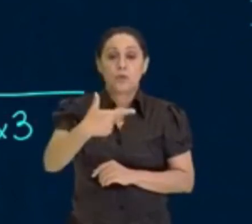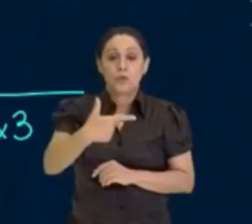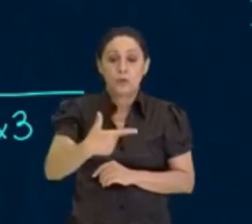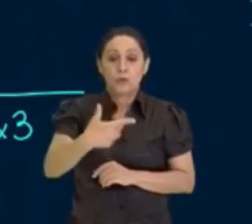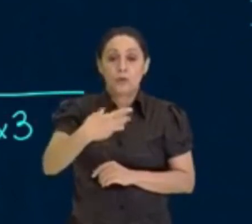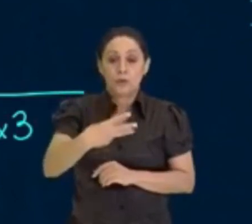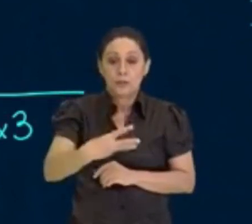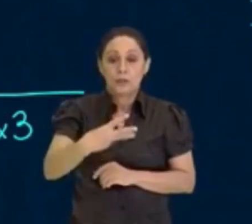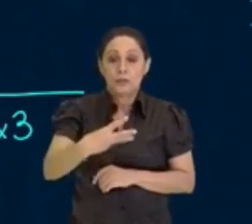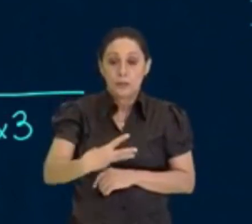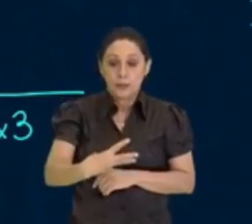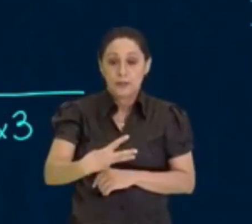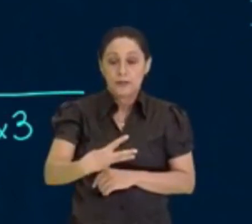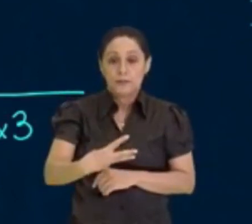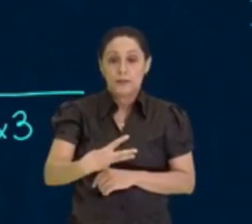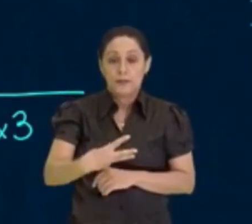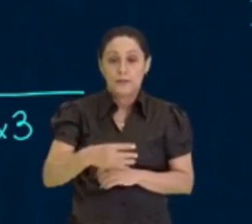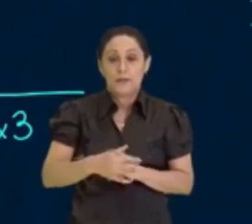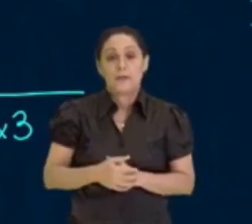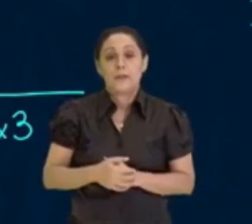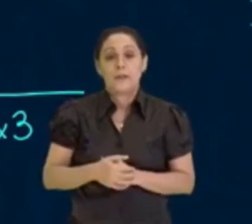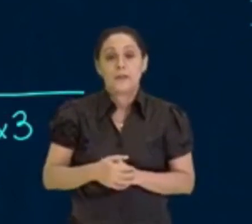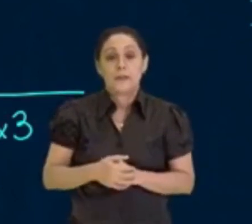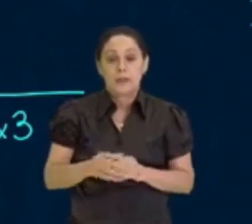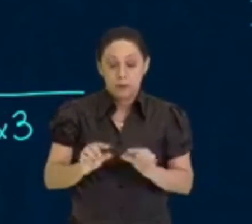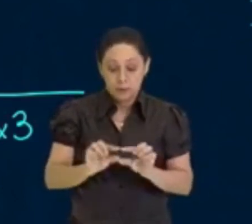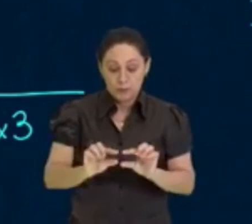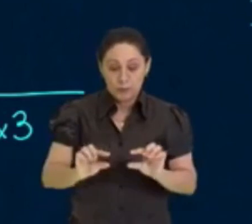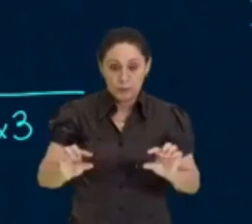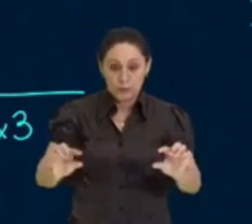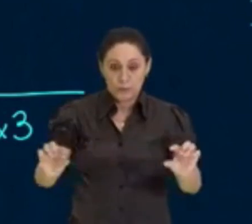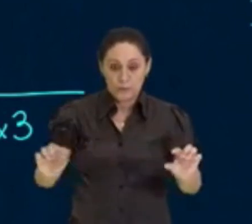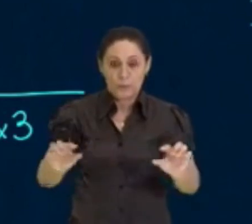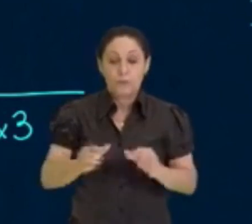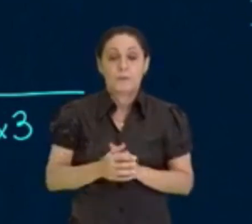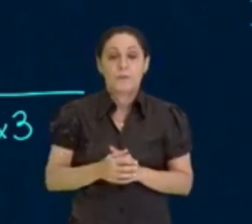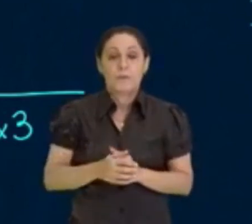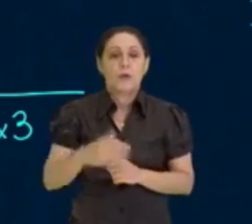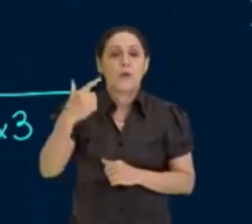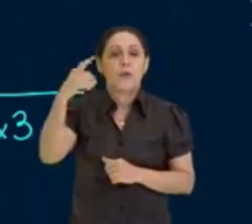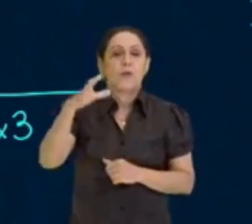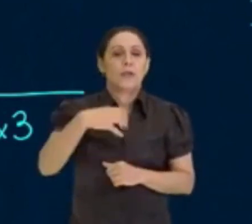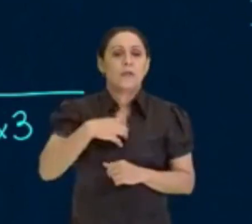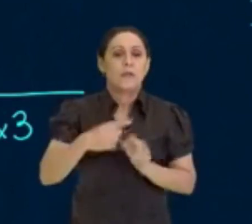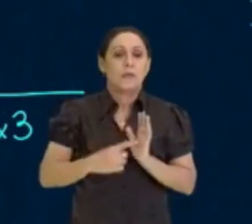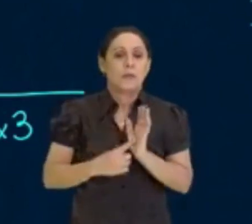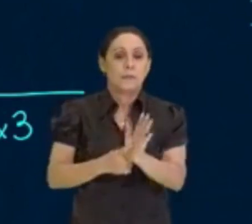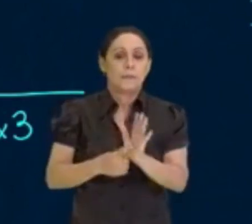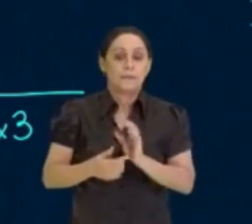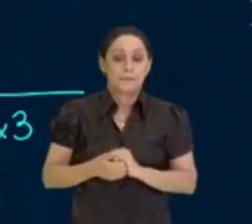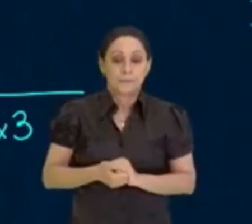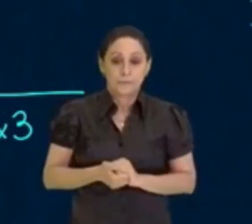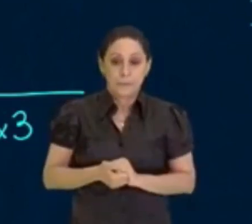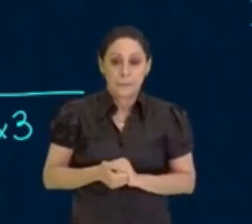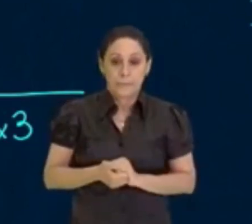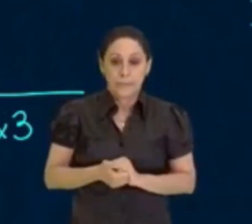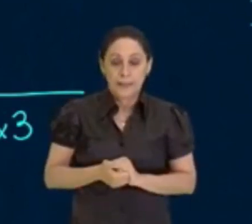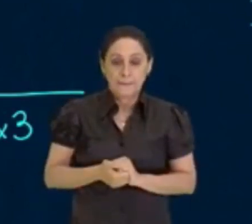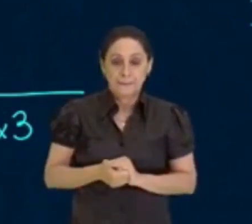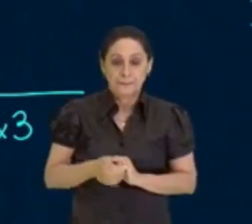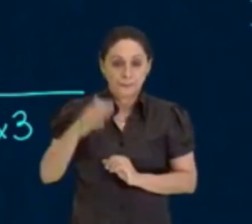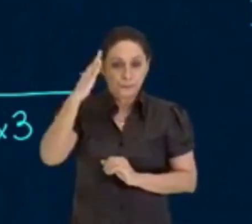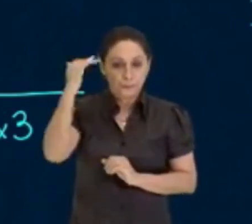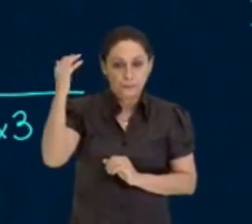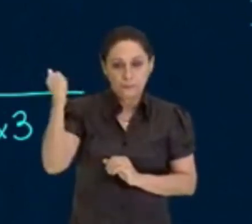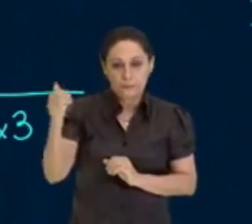tá? Coloquei aqui embaixo, tá? Mas existe outra forma também, representar, ou, é aquela famosa